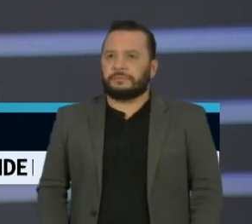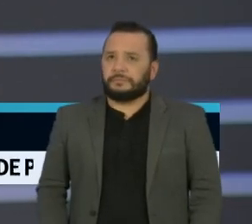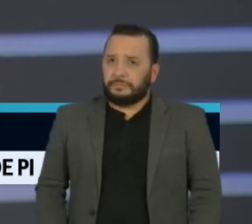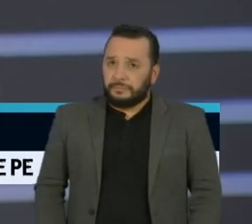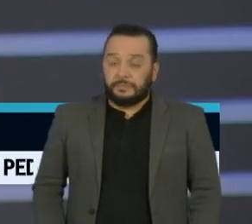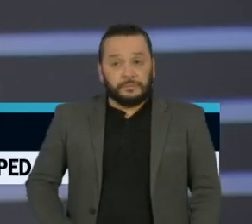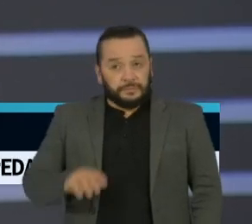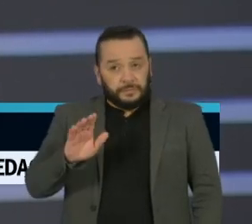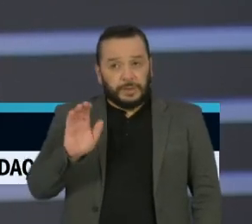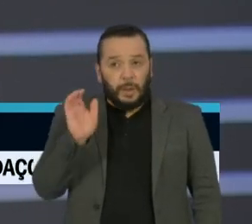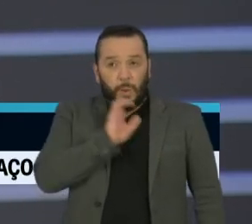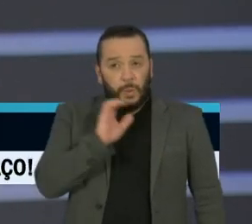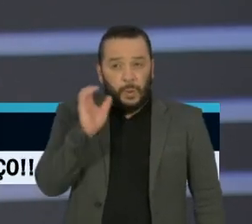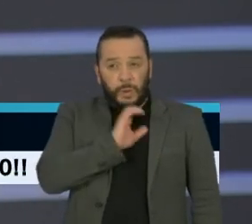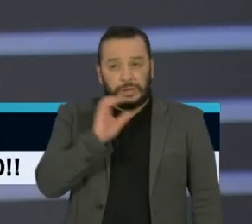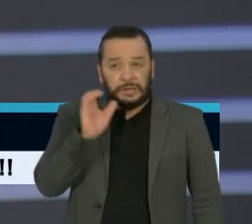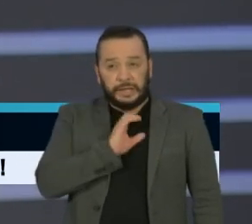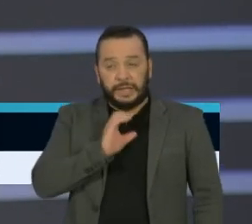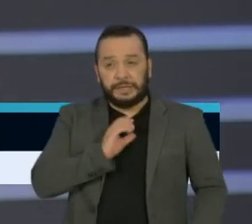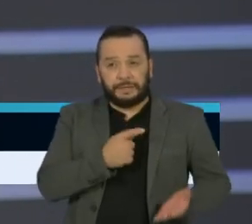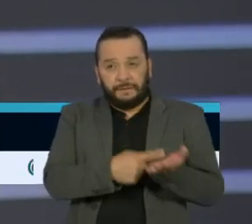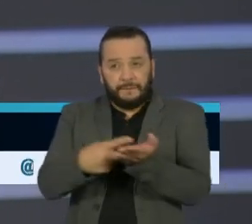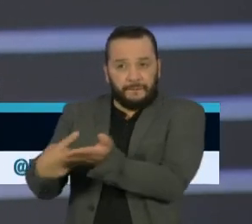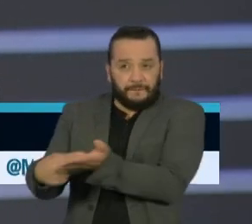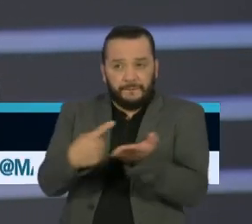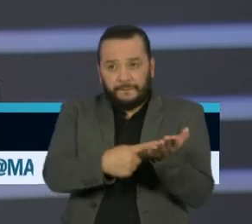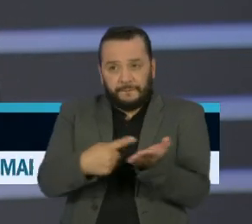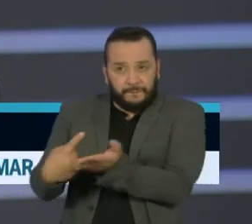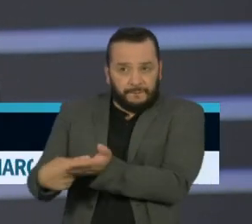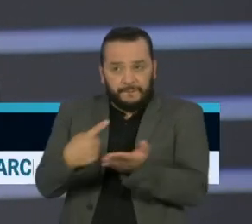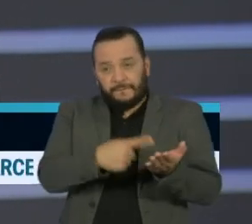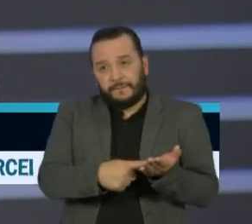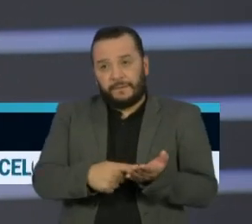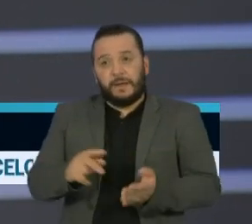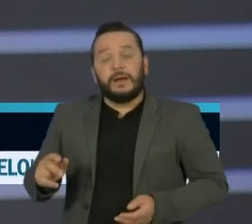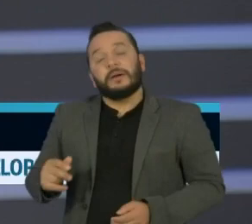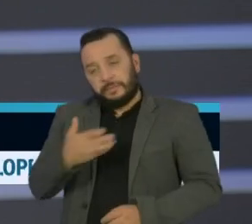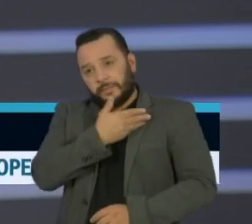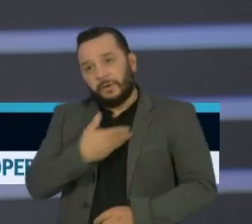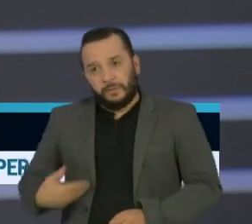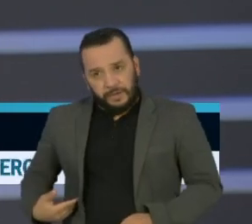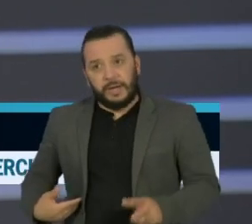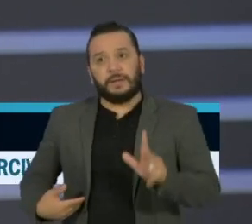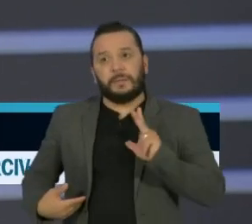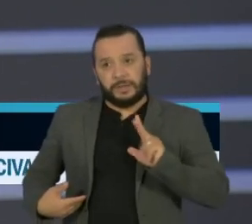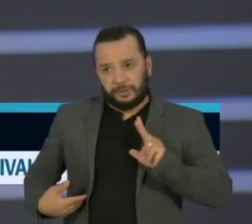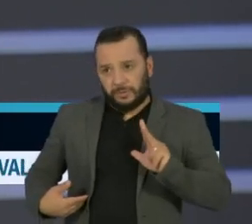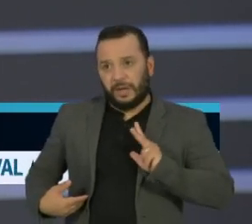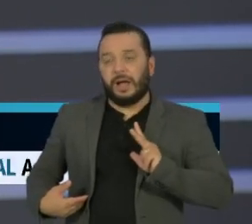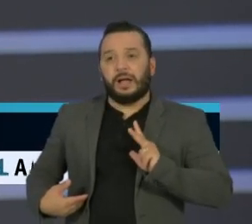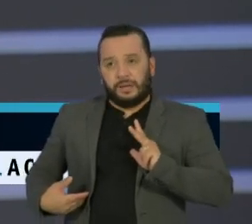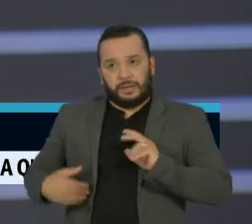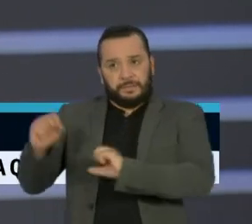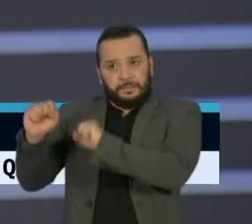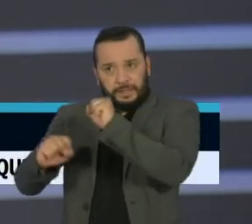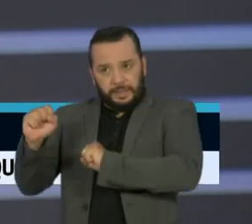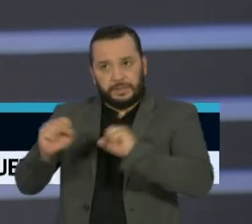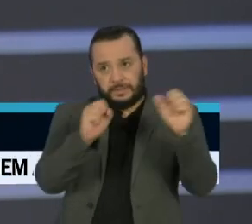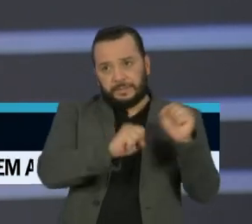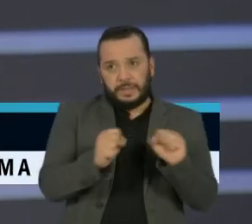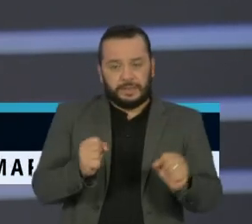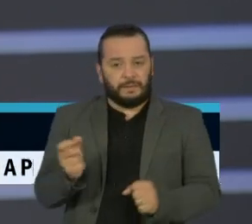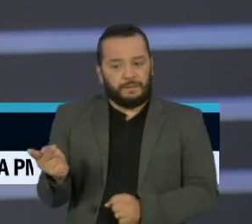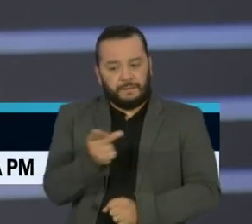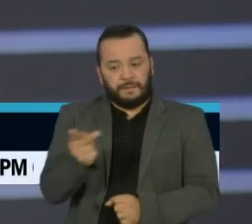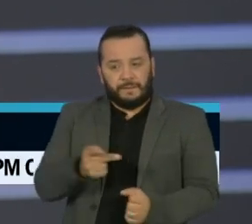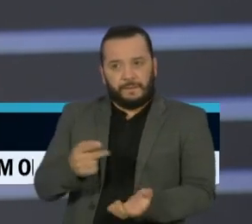urgente uma combinação de fatores entre iniciativa privada e governo. O governo tem uma missão importantíssima aqui,